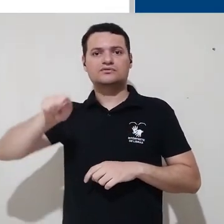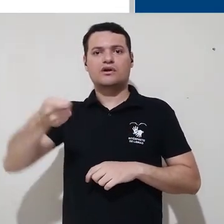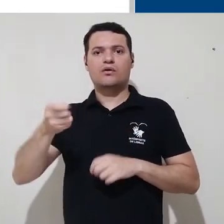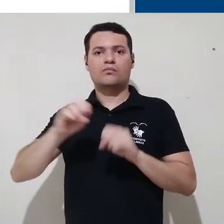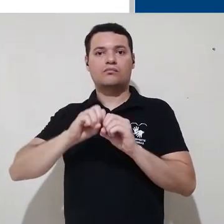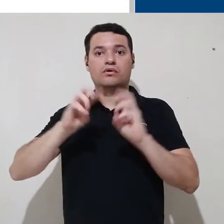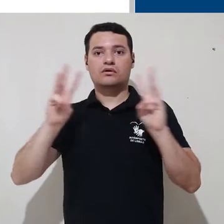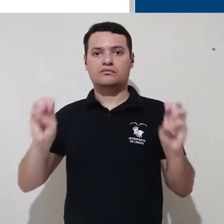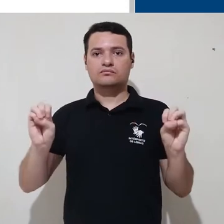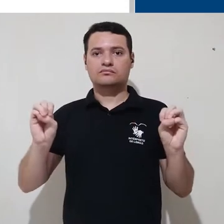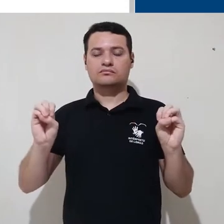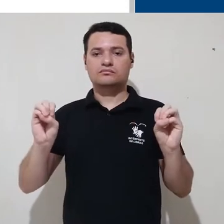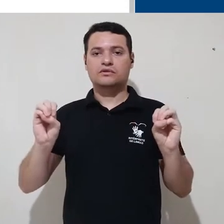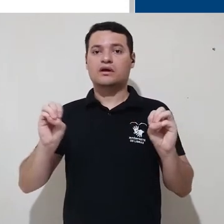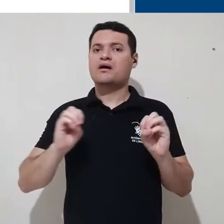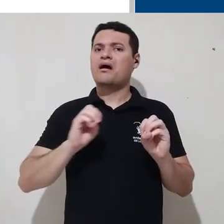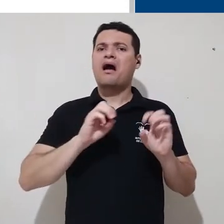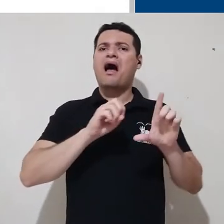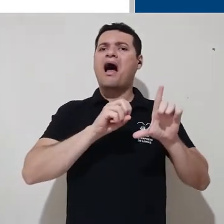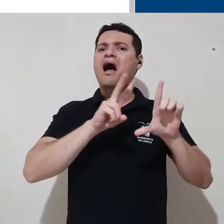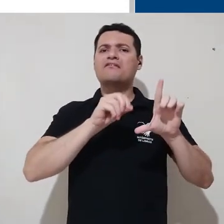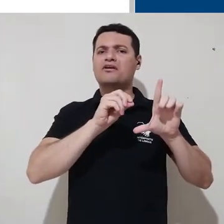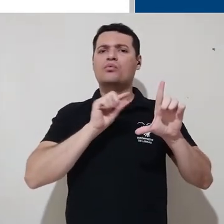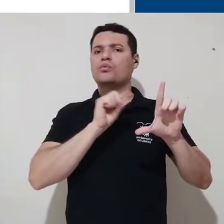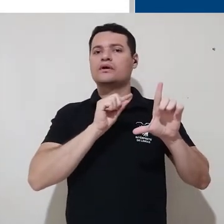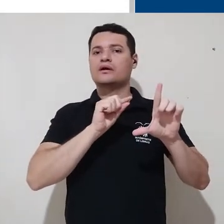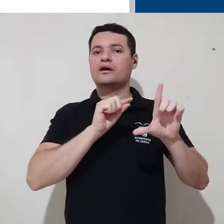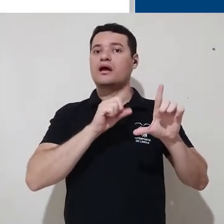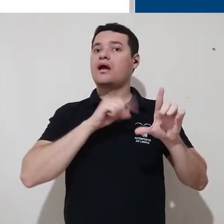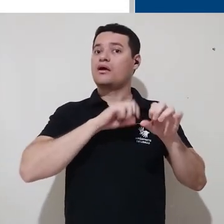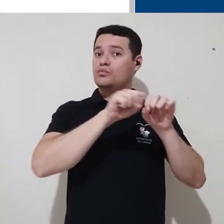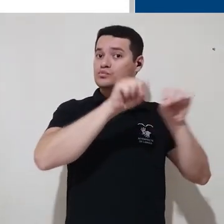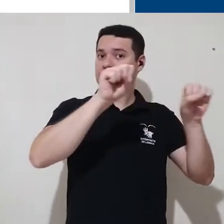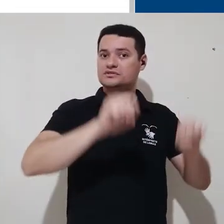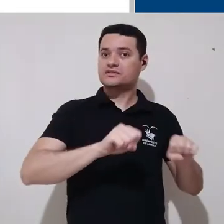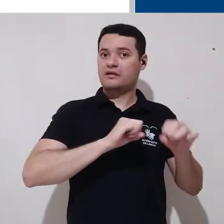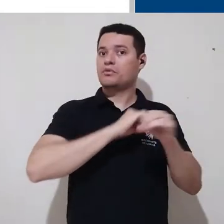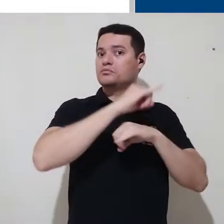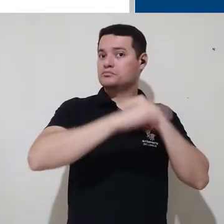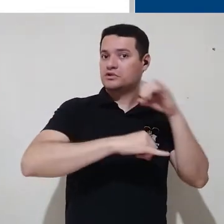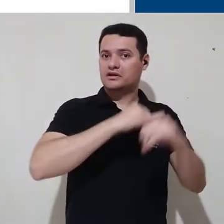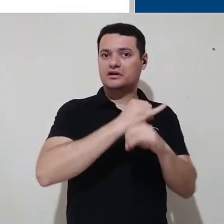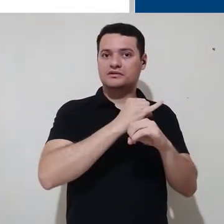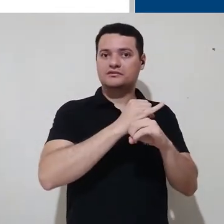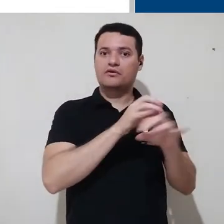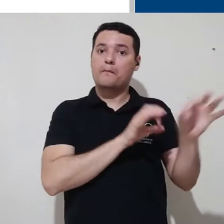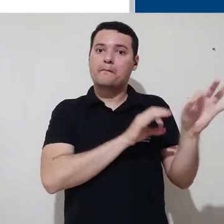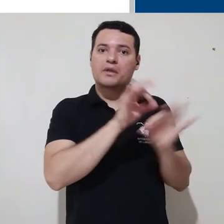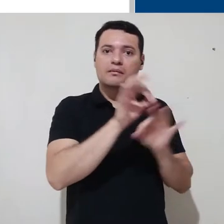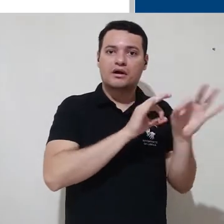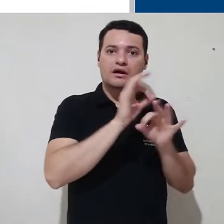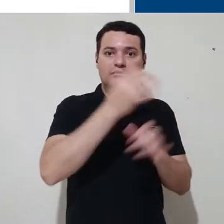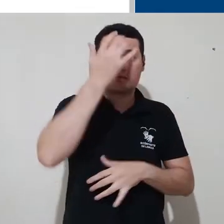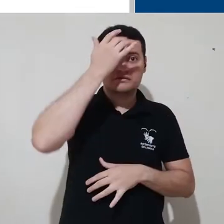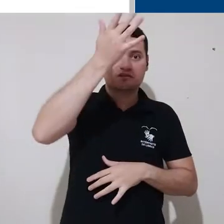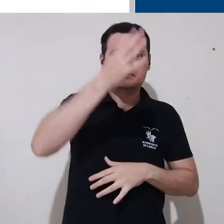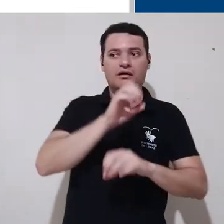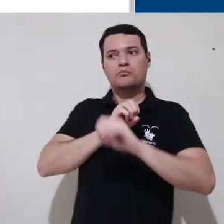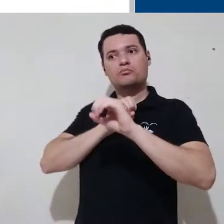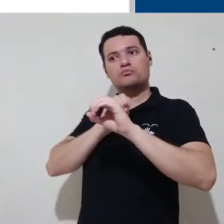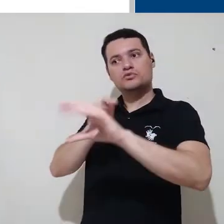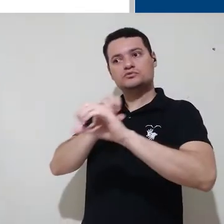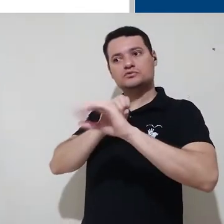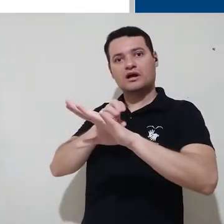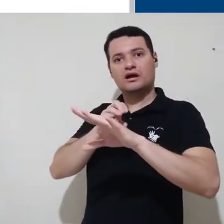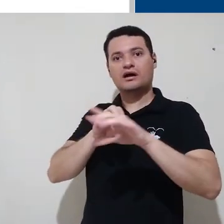Um Ava é um sistema, geralmente online, criado para facilitar, no caso, as tarefas de ensinar